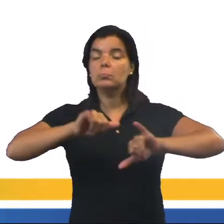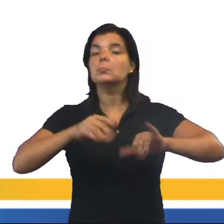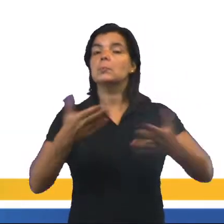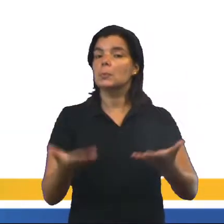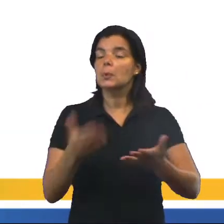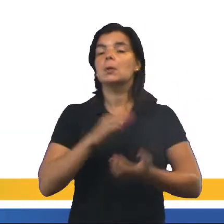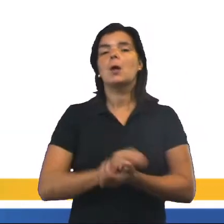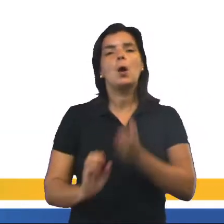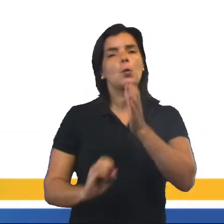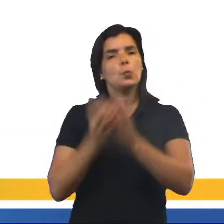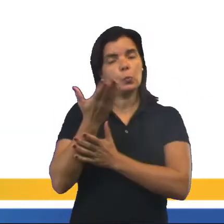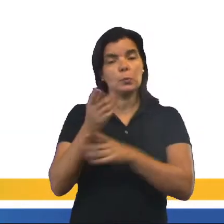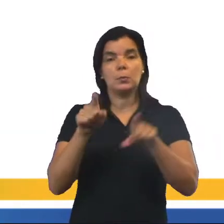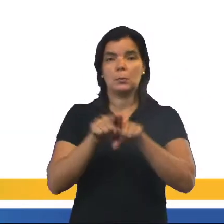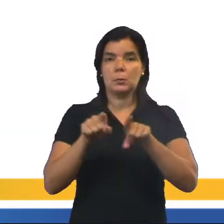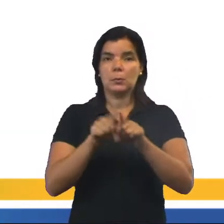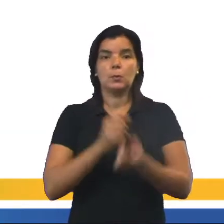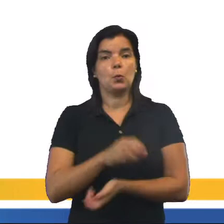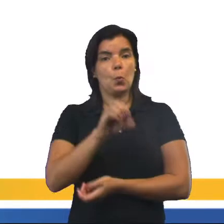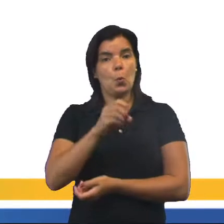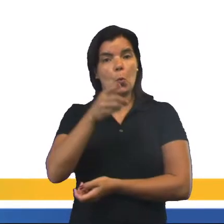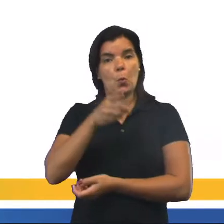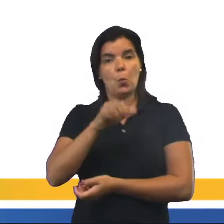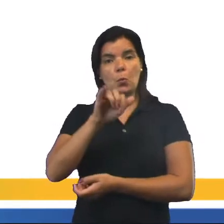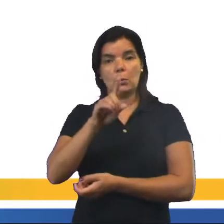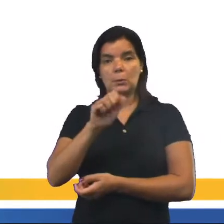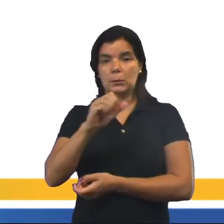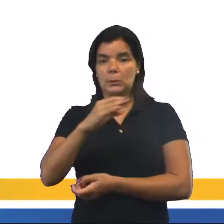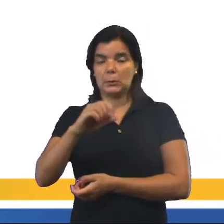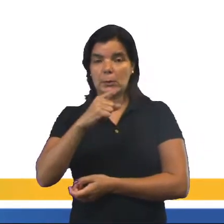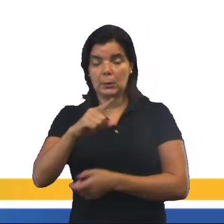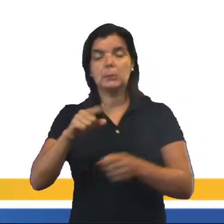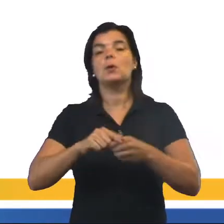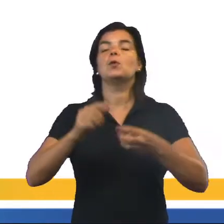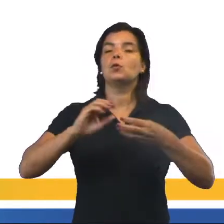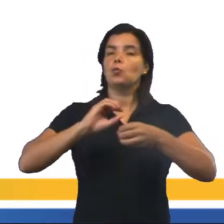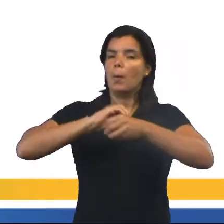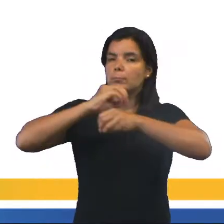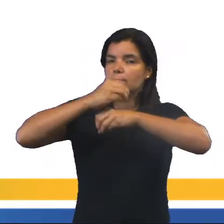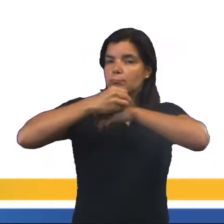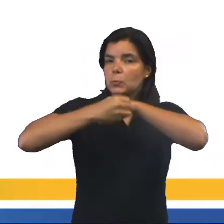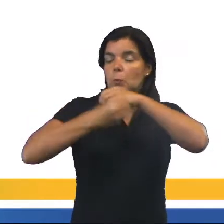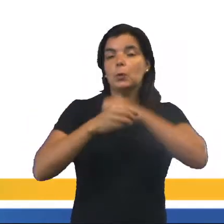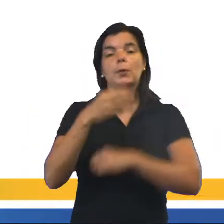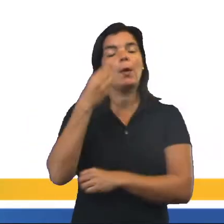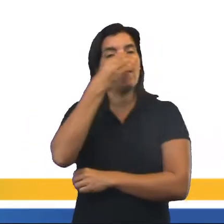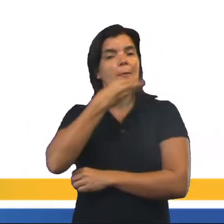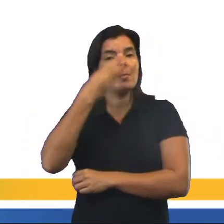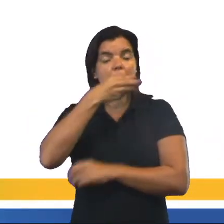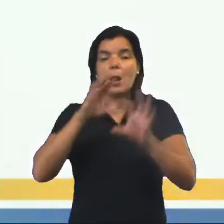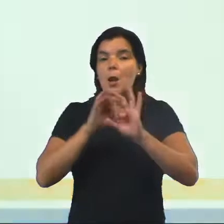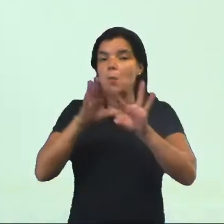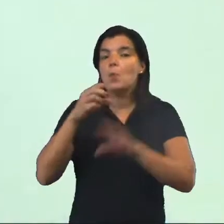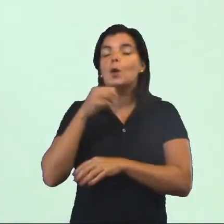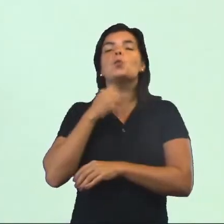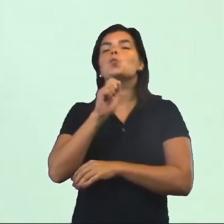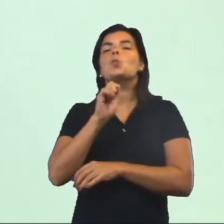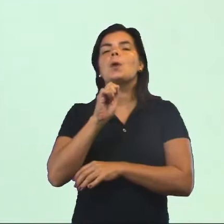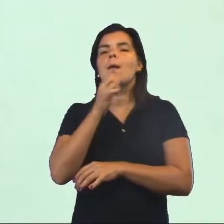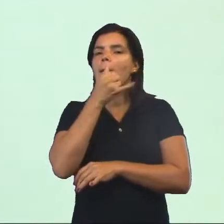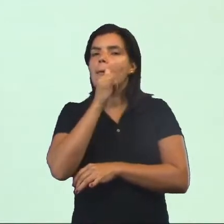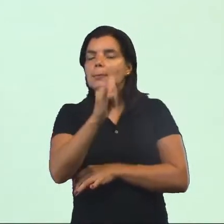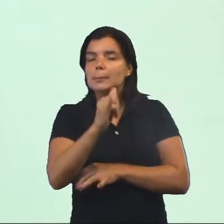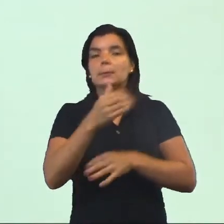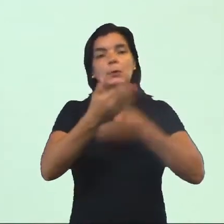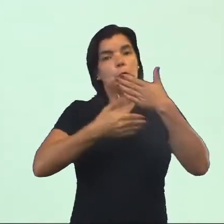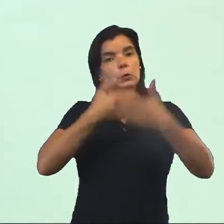química, ocorre a oxidação de uma molécula orgânica, geralmente a glicose, liberando energia. Então, nesse